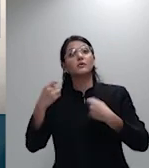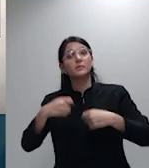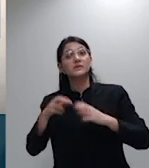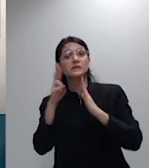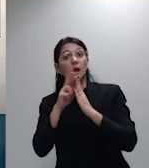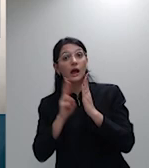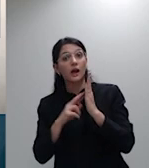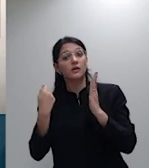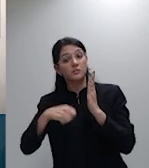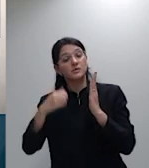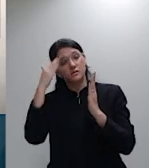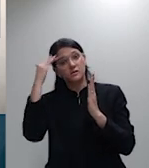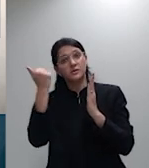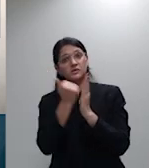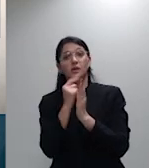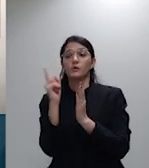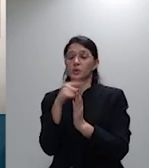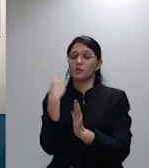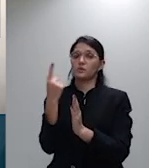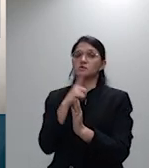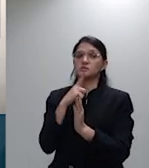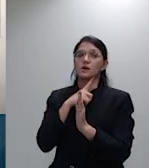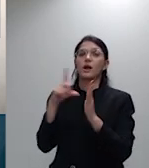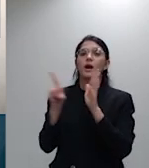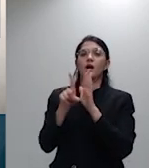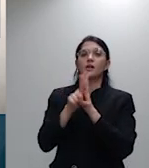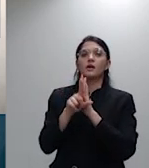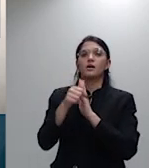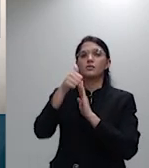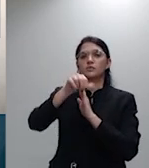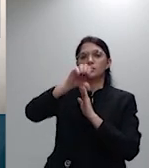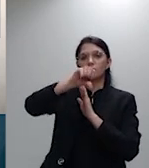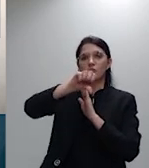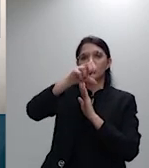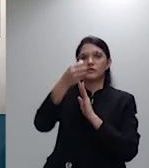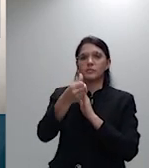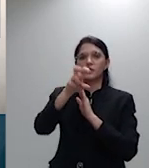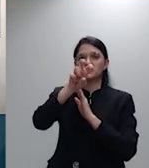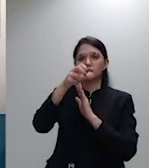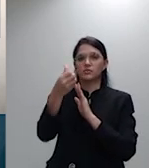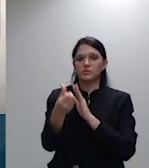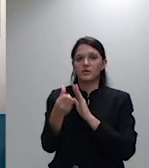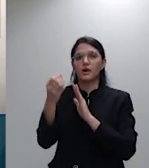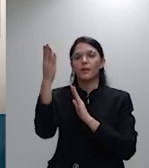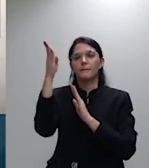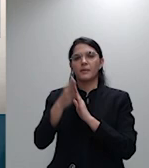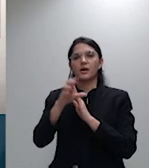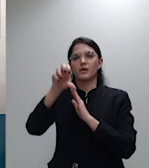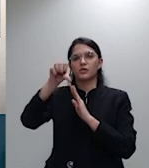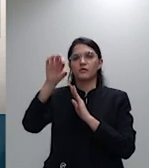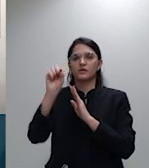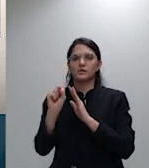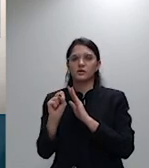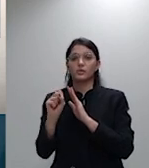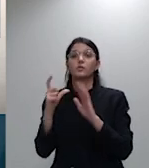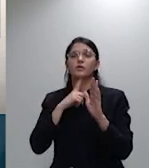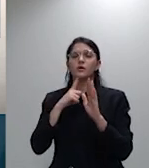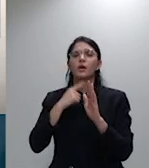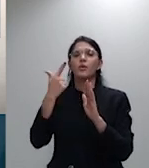a lei número 9656 barra 98 a resolução com os 06 barra